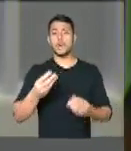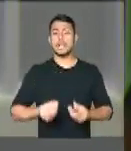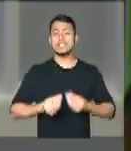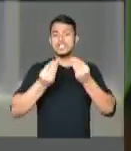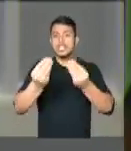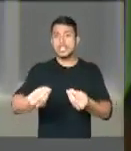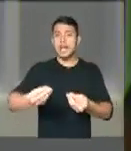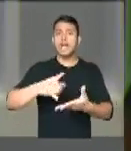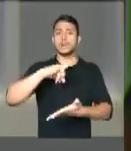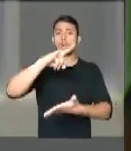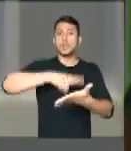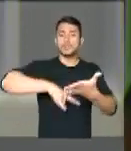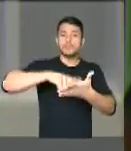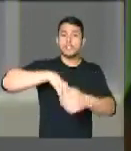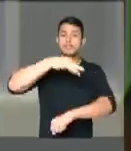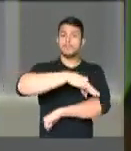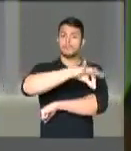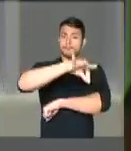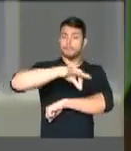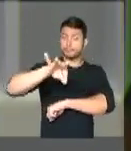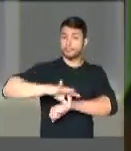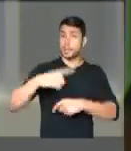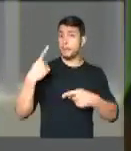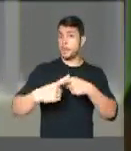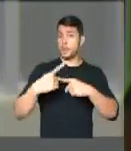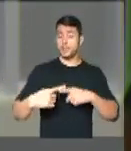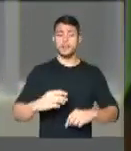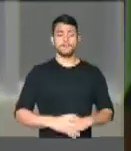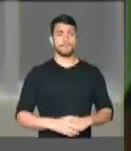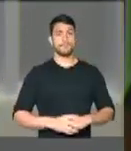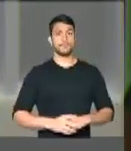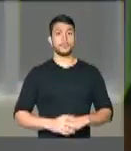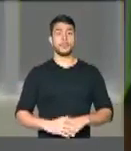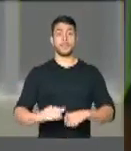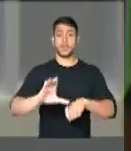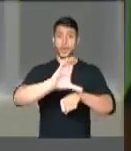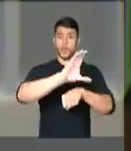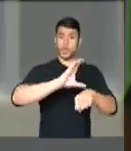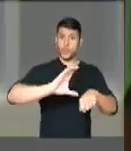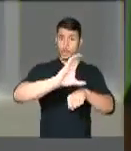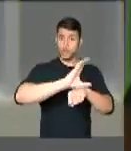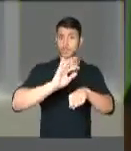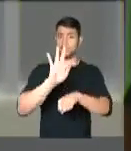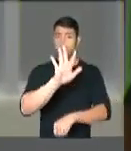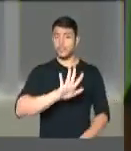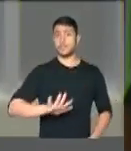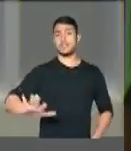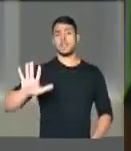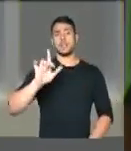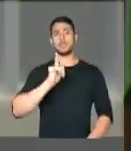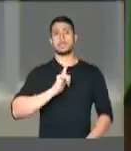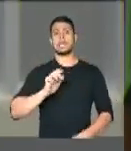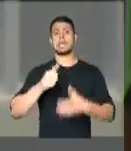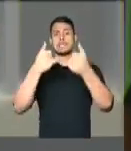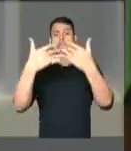porque a Constituição Federal, no artigo 68 do ato das disposições transitórias,